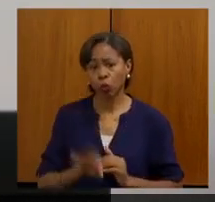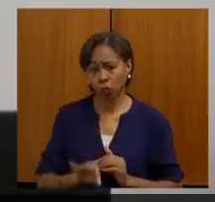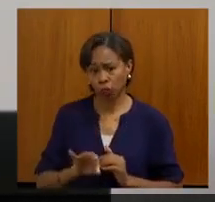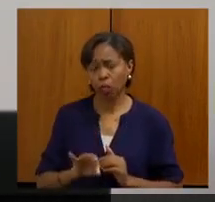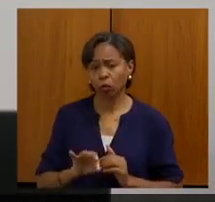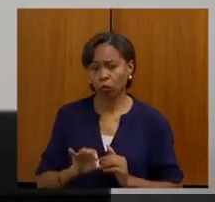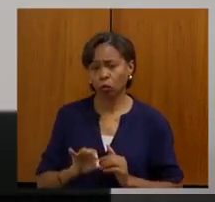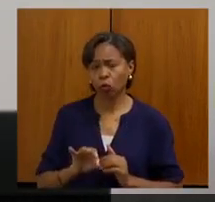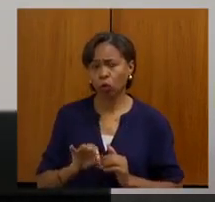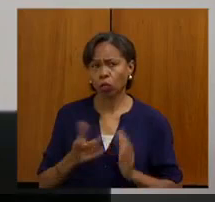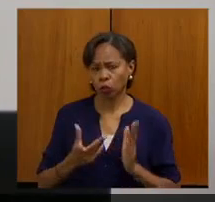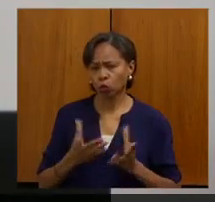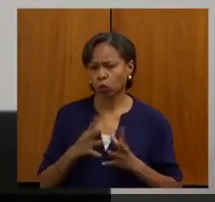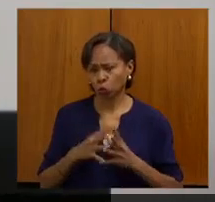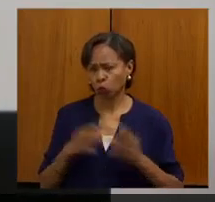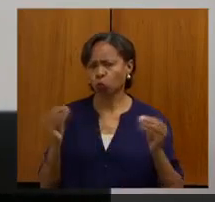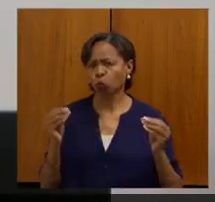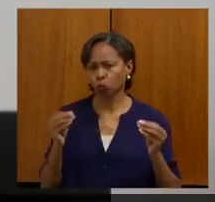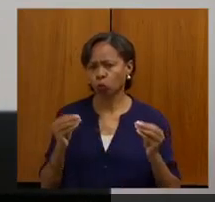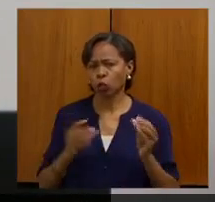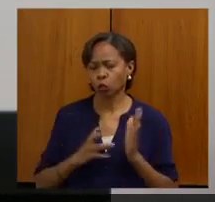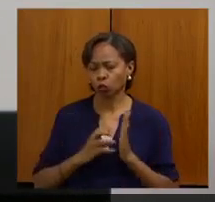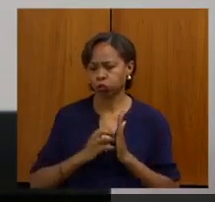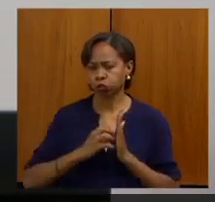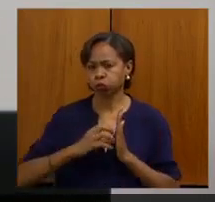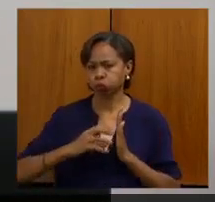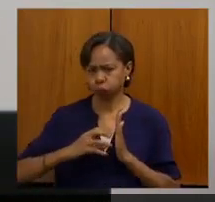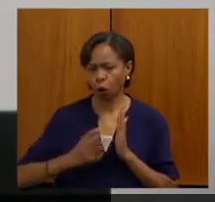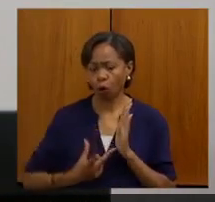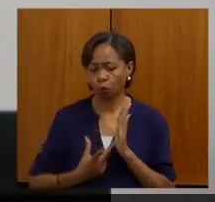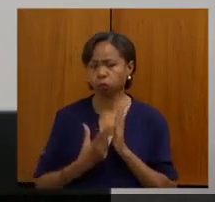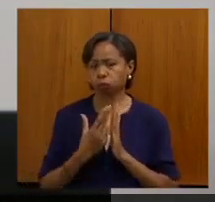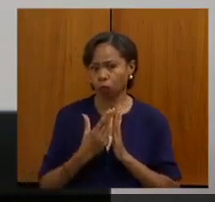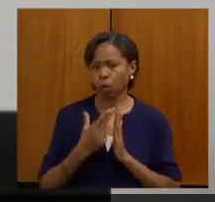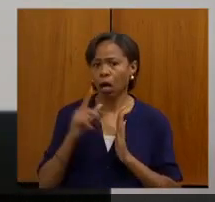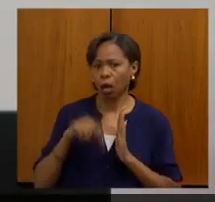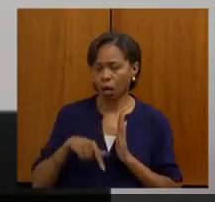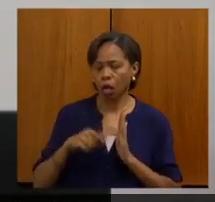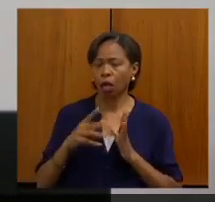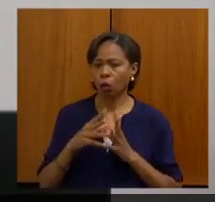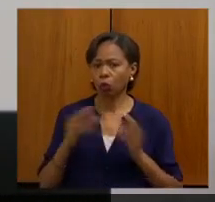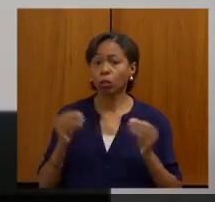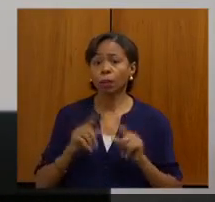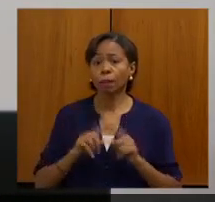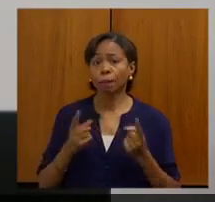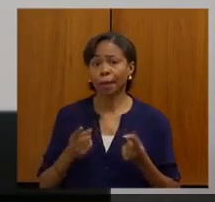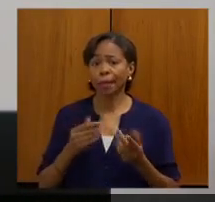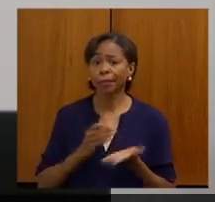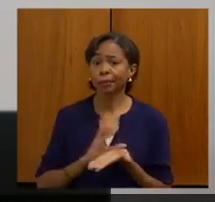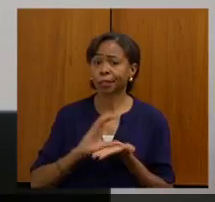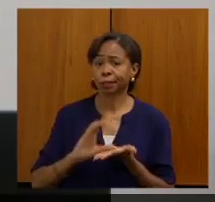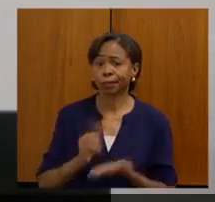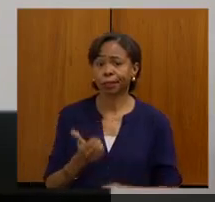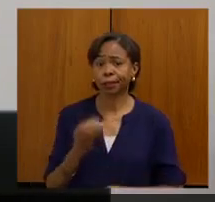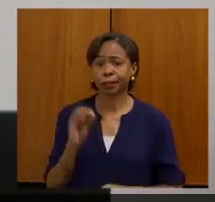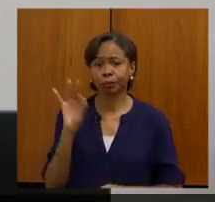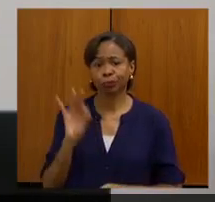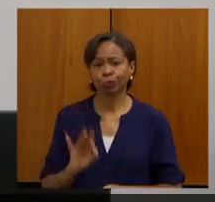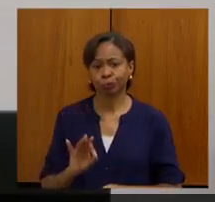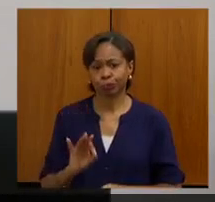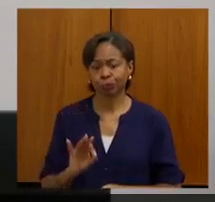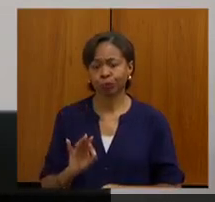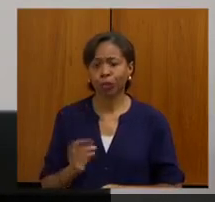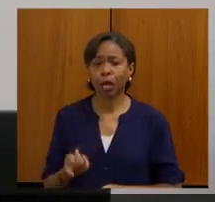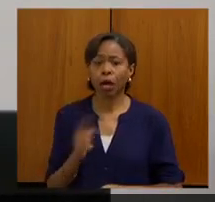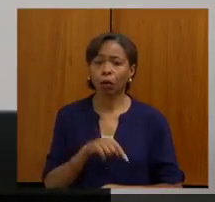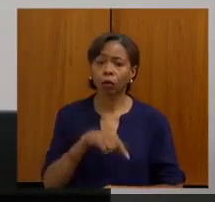dos tumores e são curados com a cirurgia e, infelizmente, tem um investimento de 10%. Enquanto que a quimioterapia,